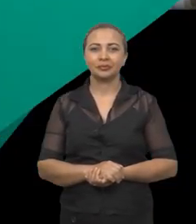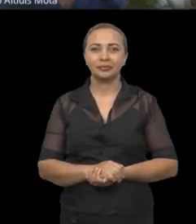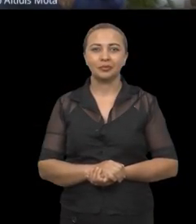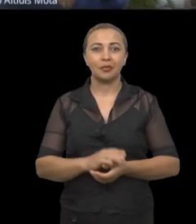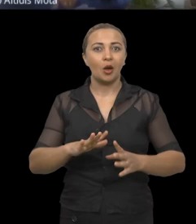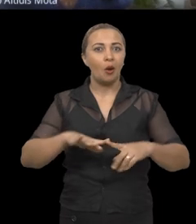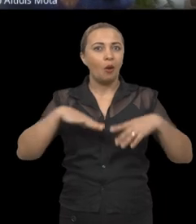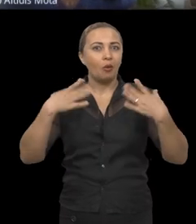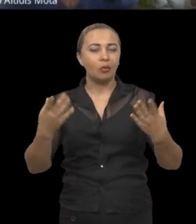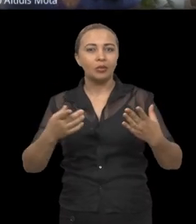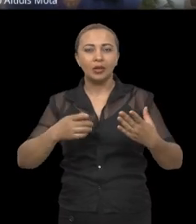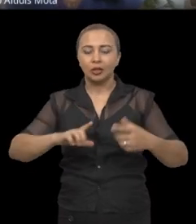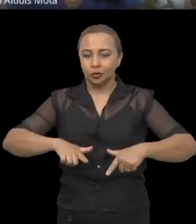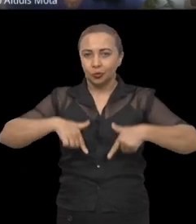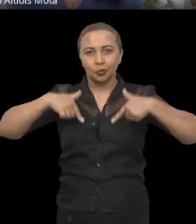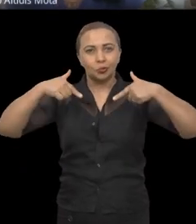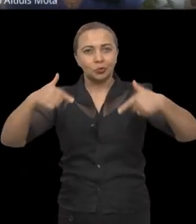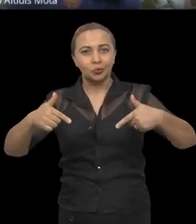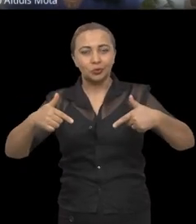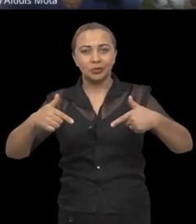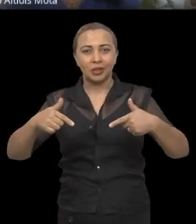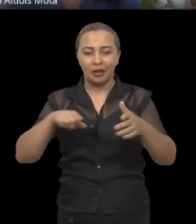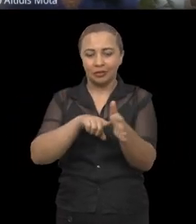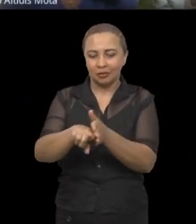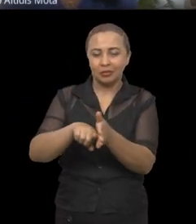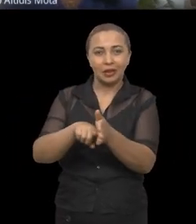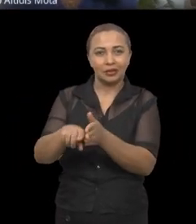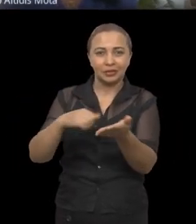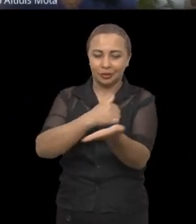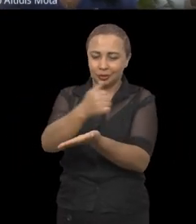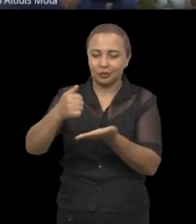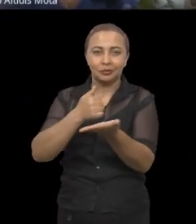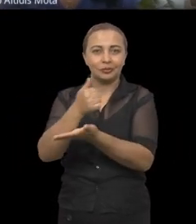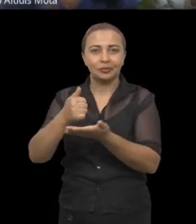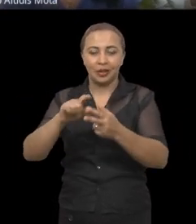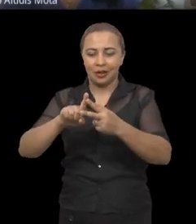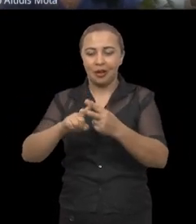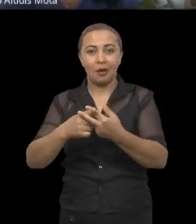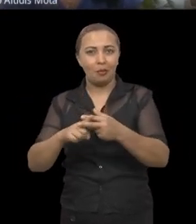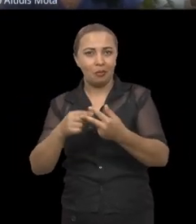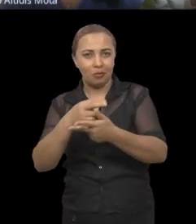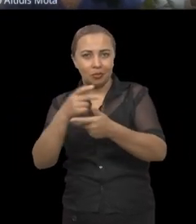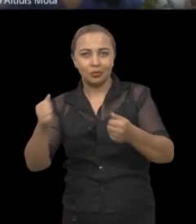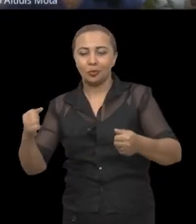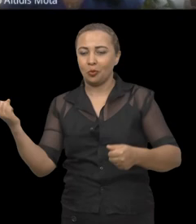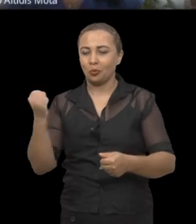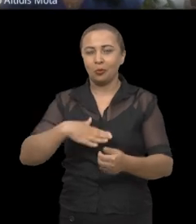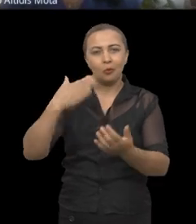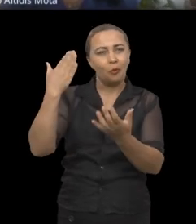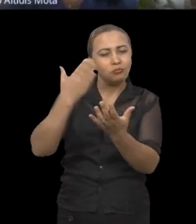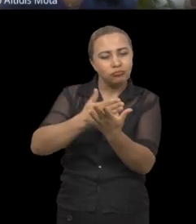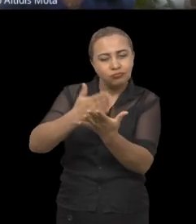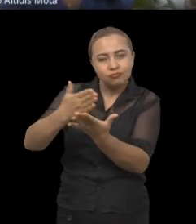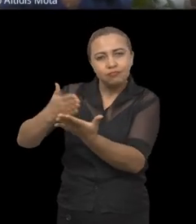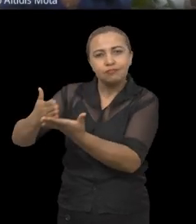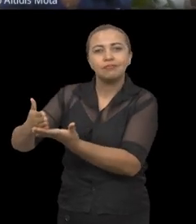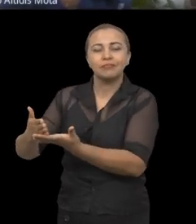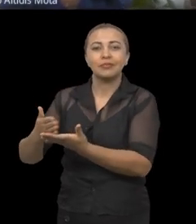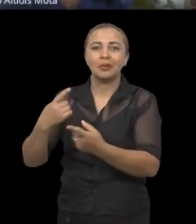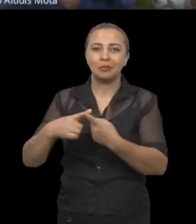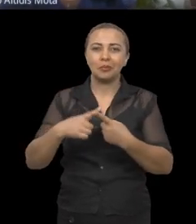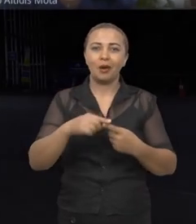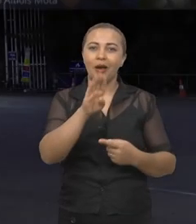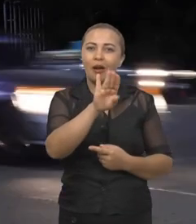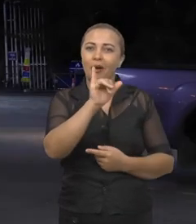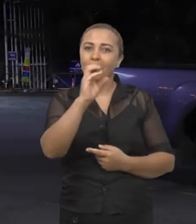O grande desafio hoje da pesquisa de base é produzir novos processos, porque